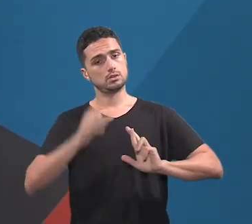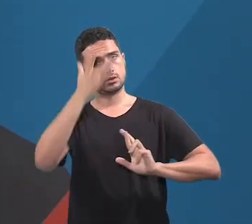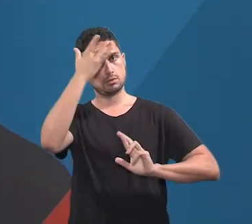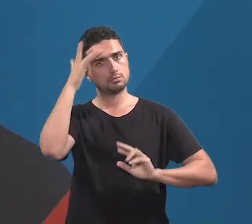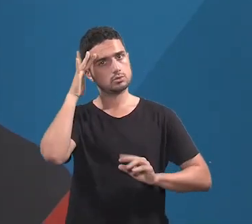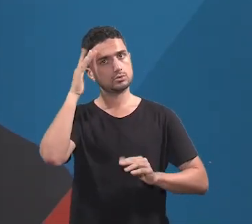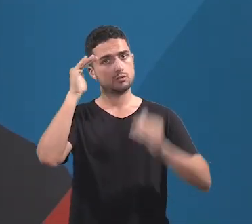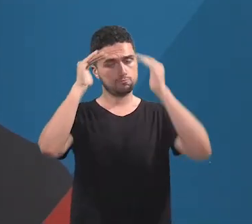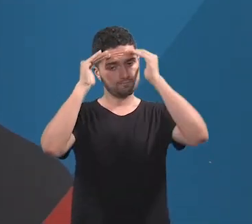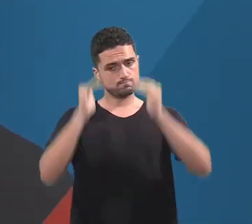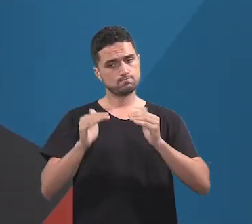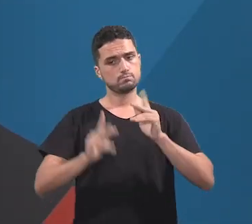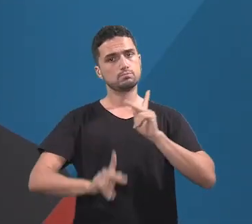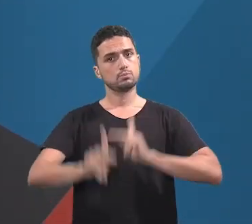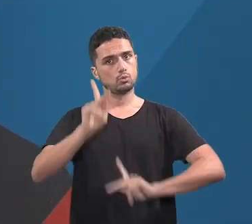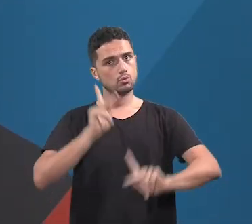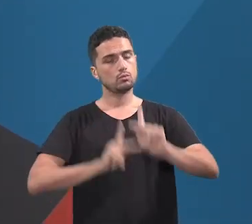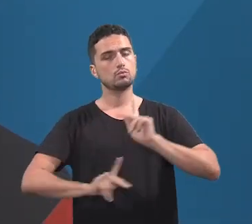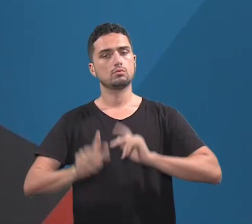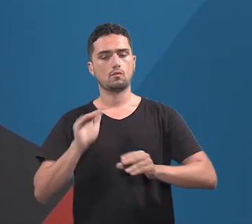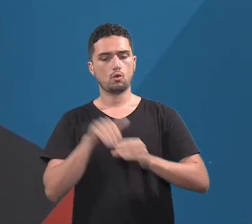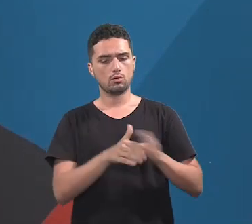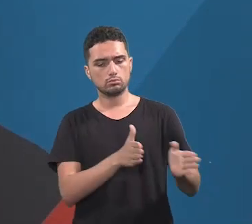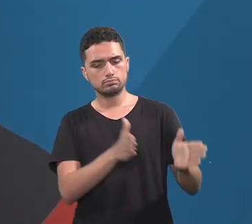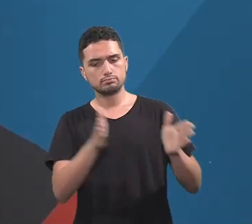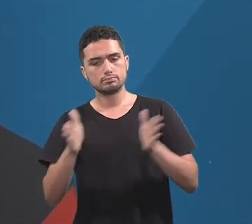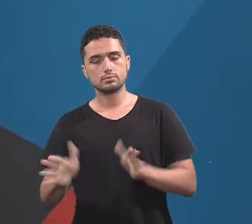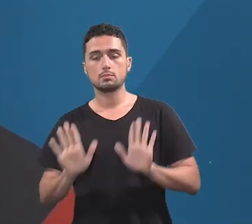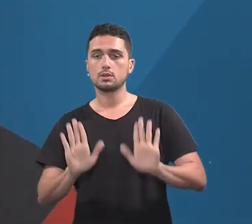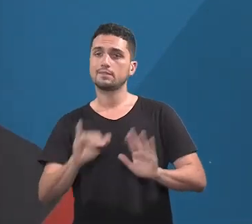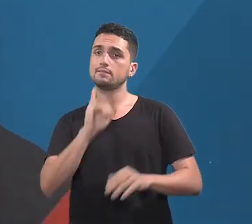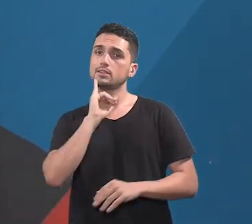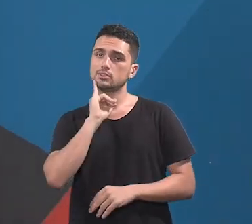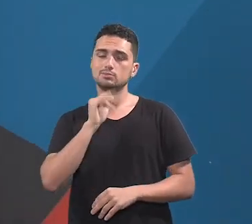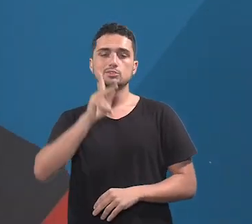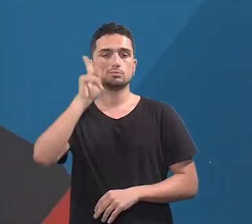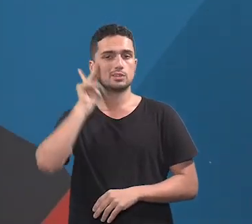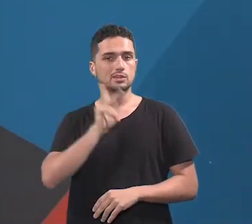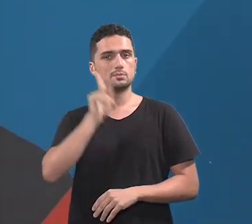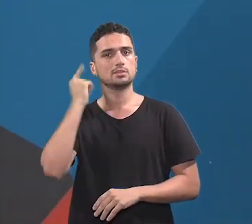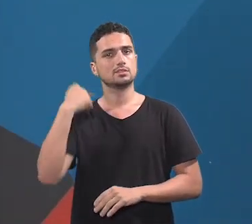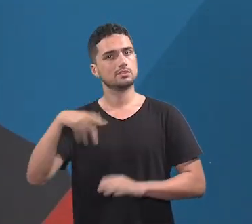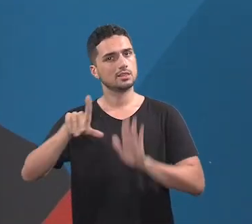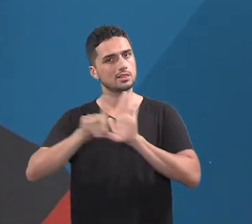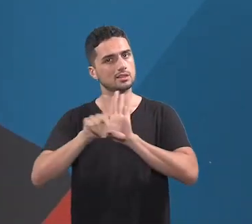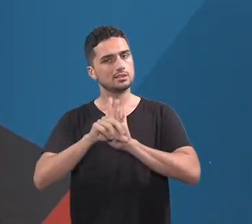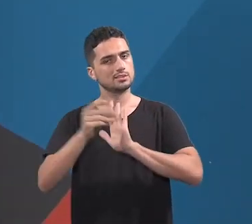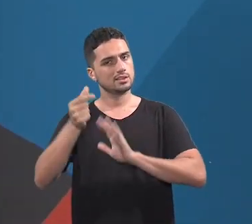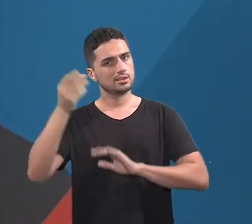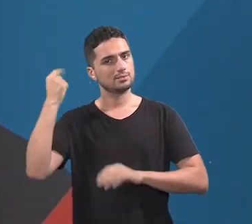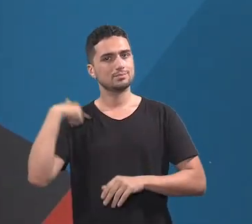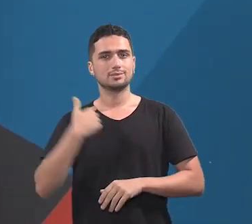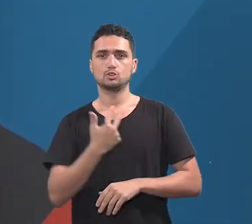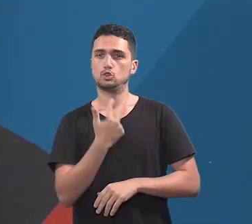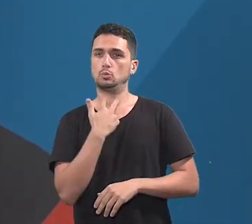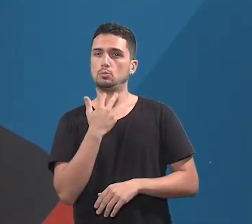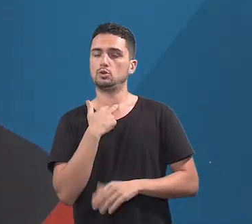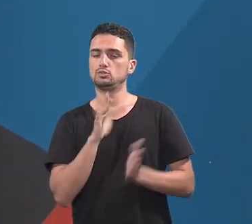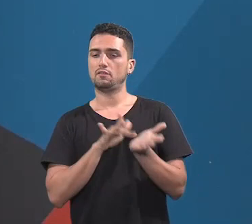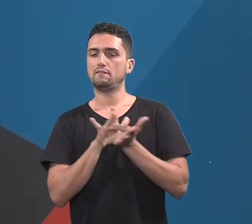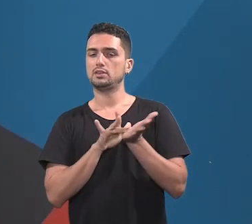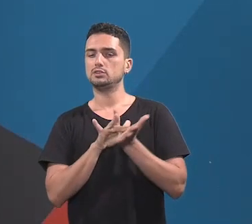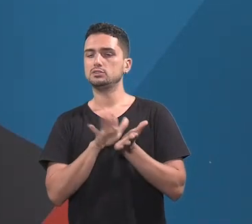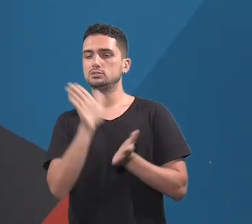mas, infelizmente, como parlamentar, como do legislativo na época, eu não poderia ficar de olhos